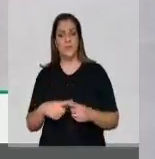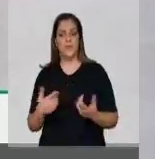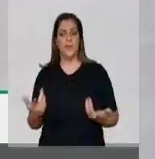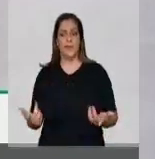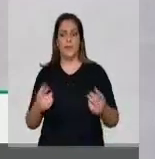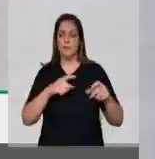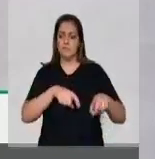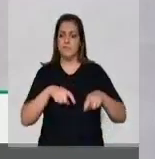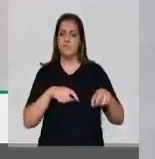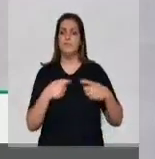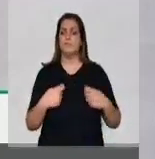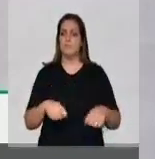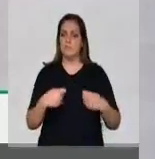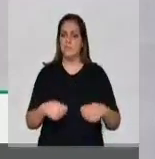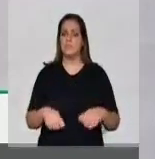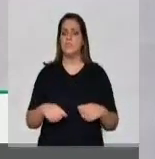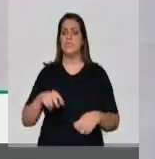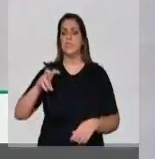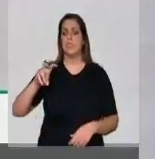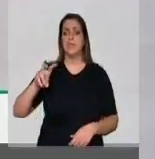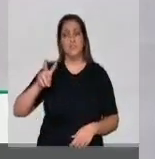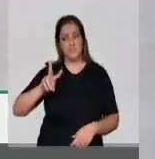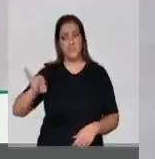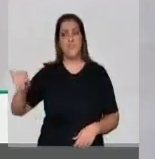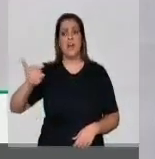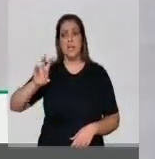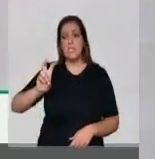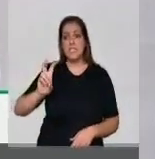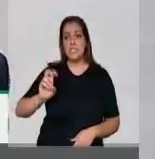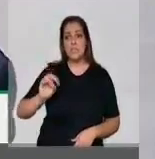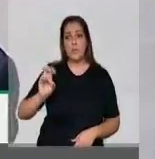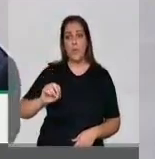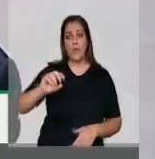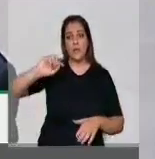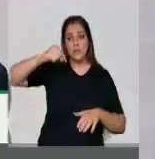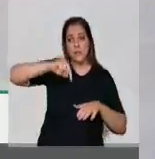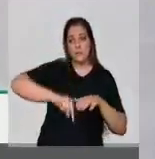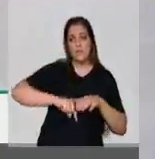perfurar 50 poços naquela região do sertão. Obrigado, Keiko, e obrigado, meu presidente.